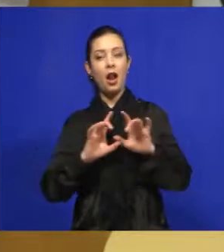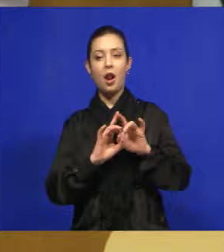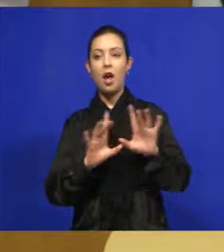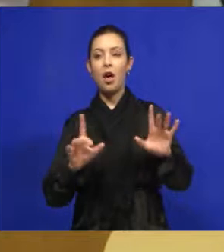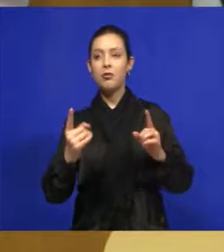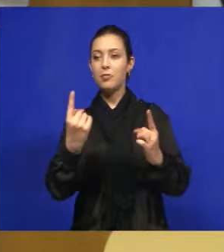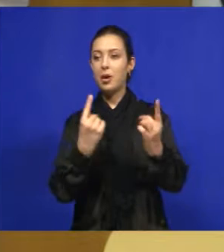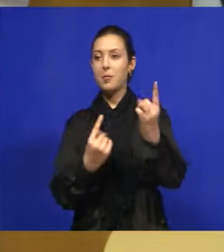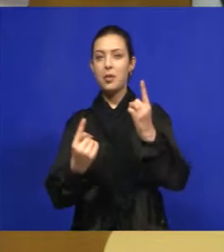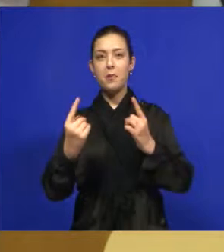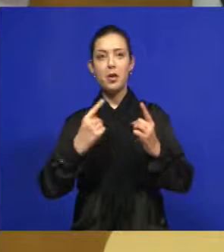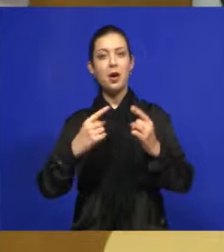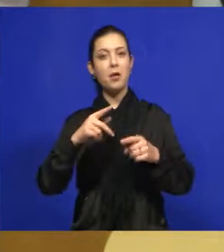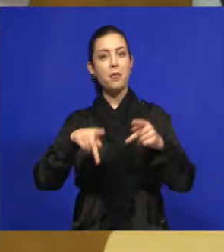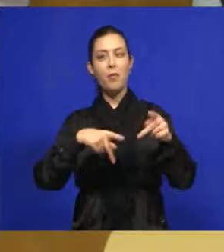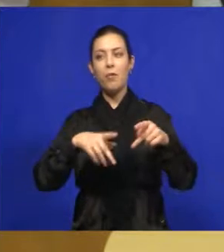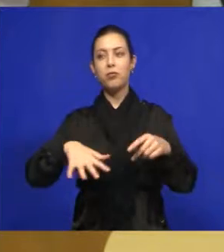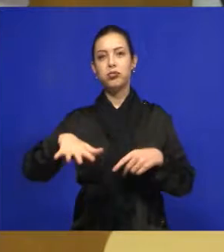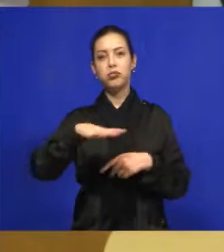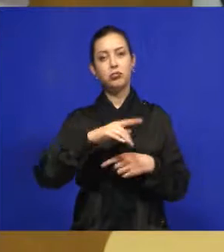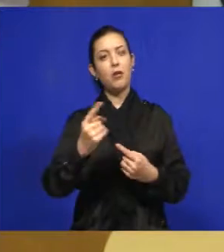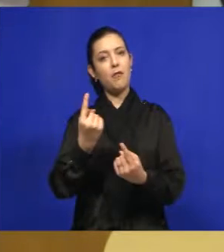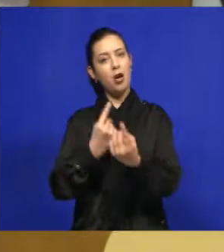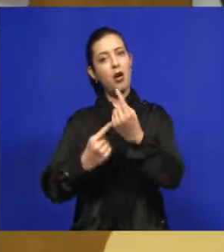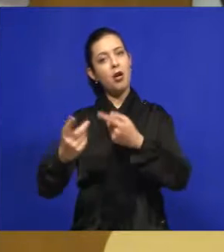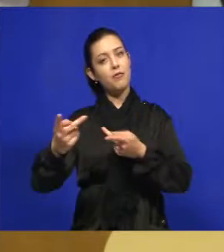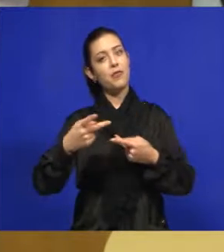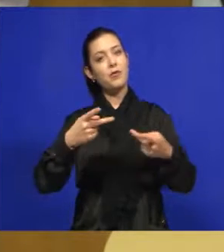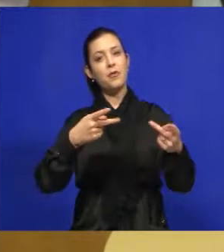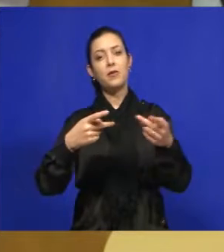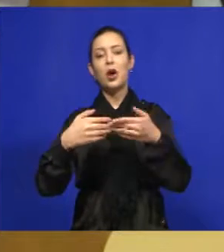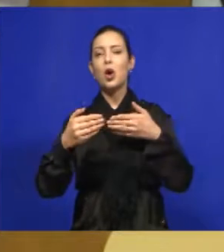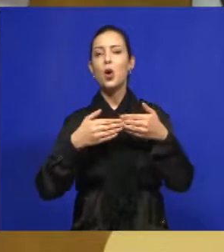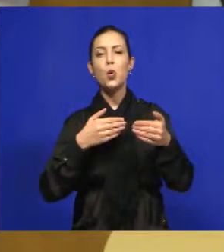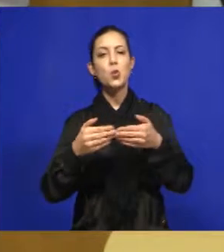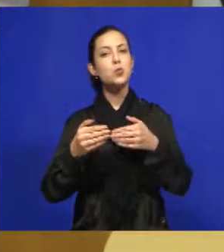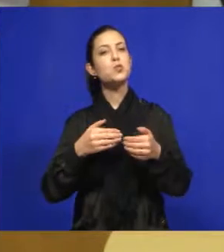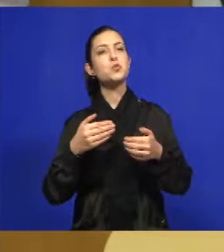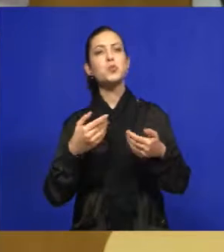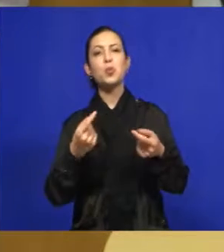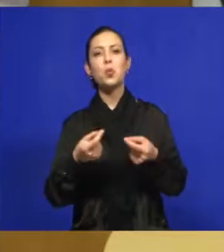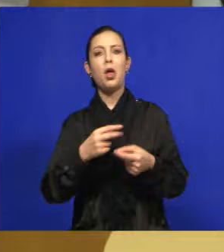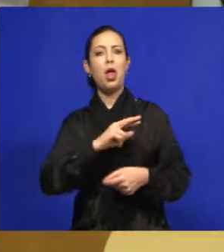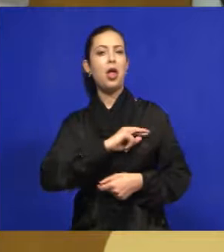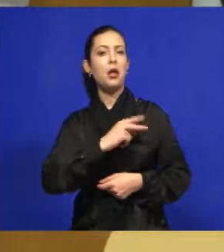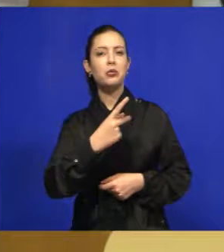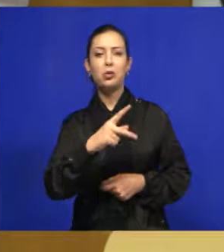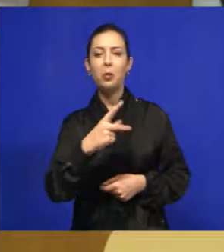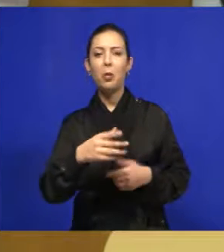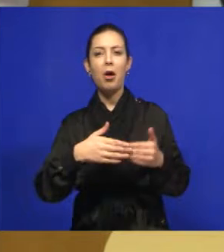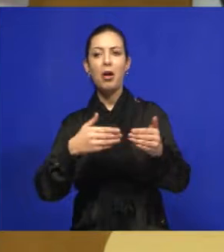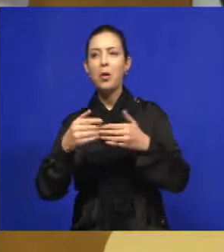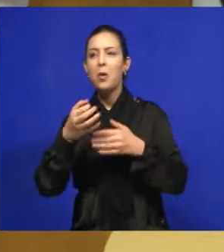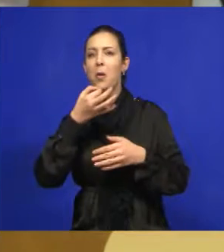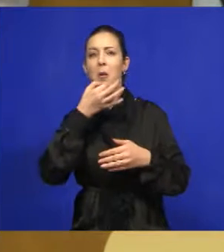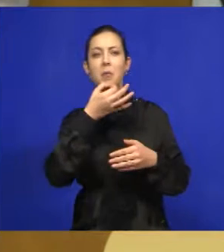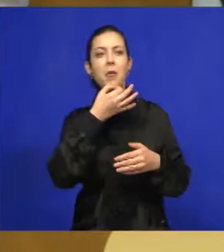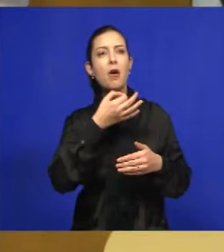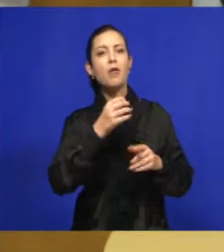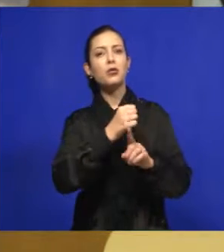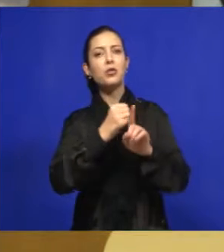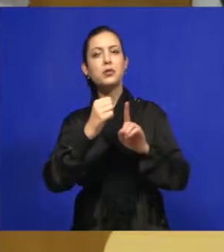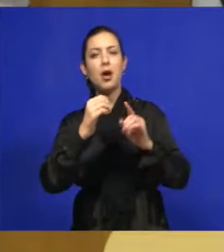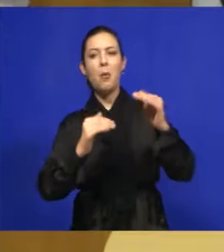disposição de toda a população de Jacareí, seja qual for seu credo religioso, seja qual for sua classe